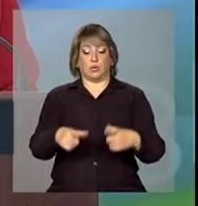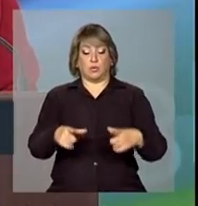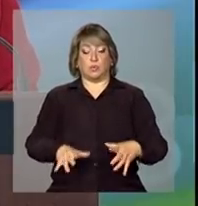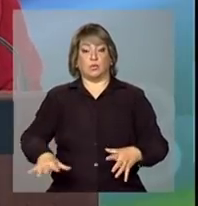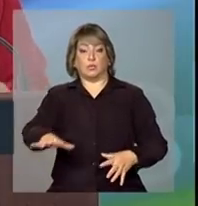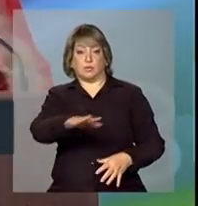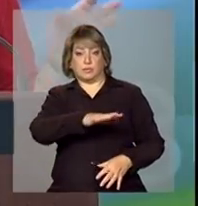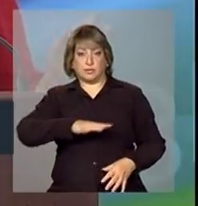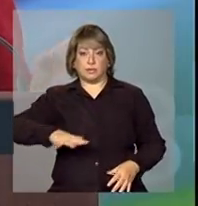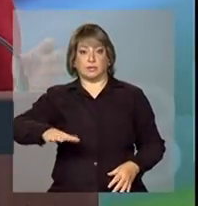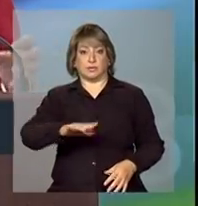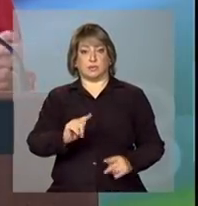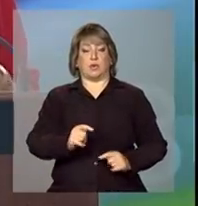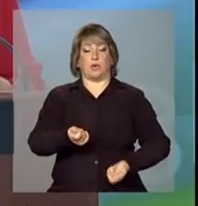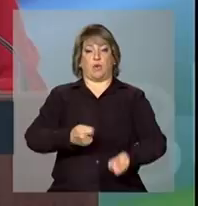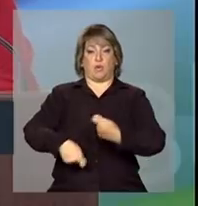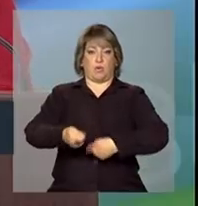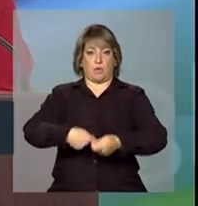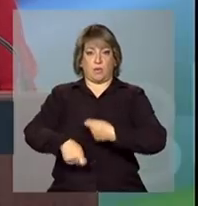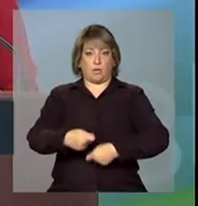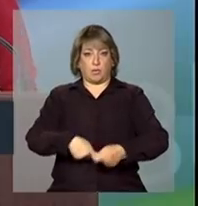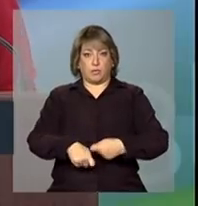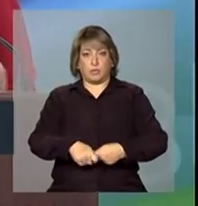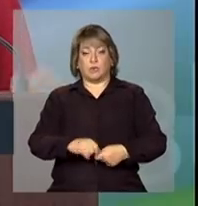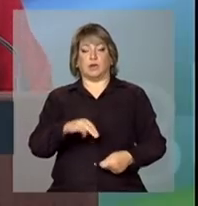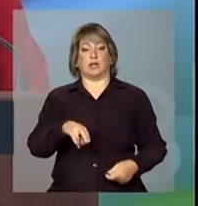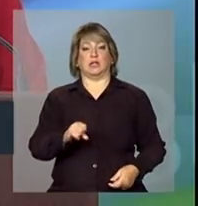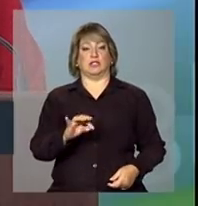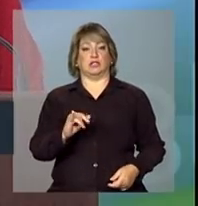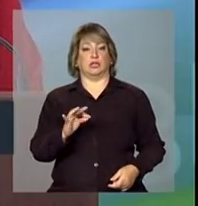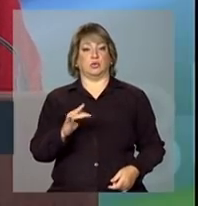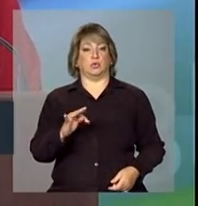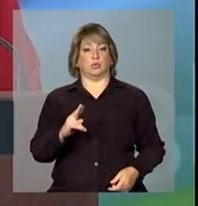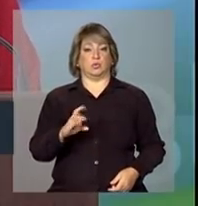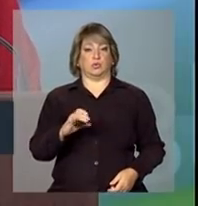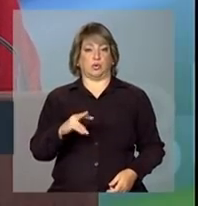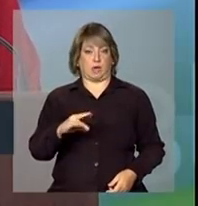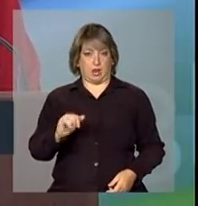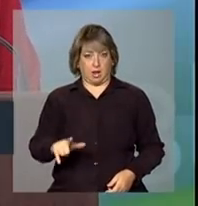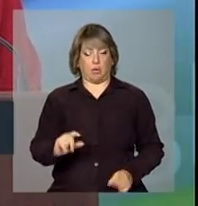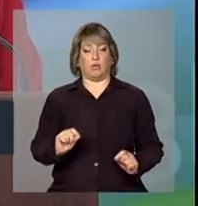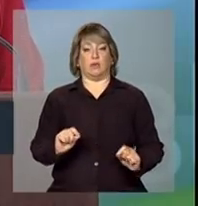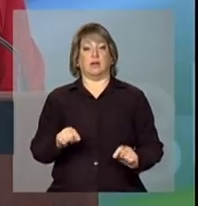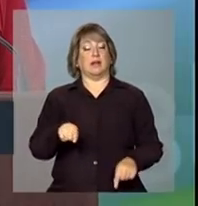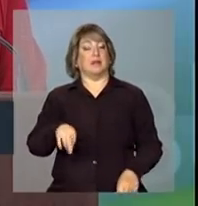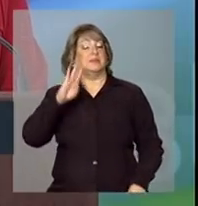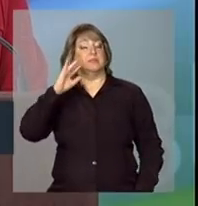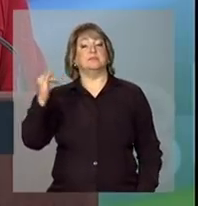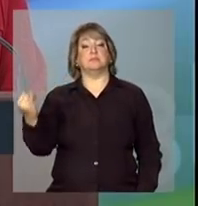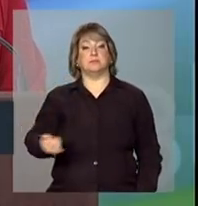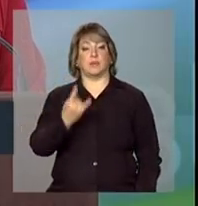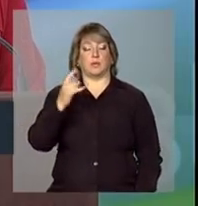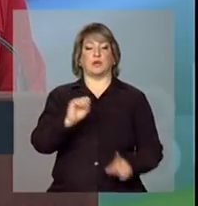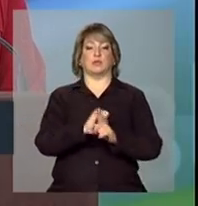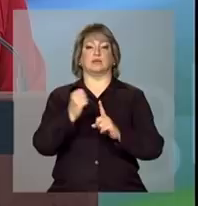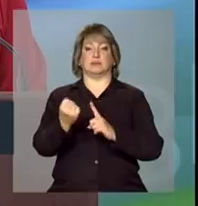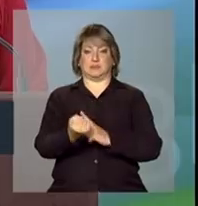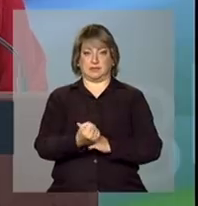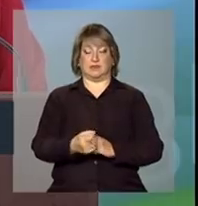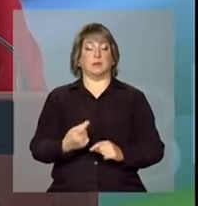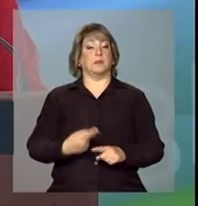eu diria, econômico e institucional que é essencial para uma sociedade,